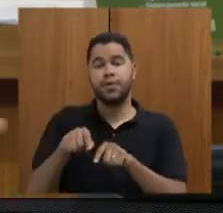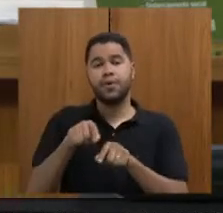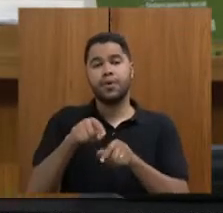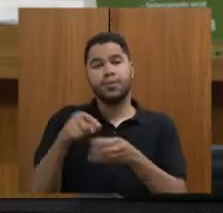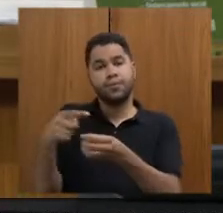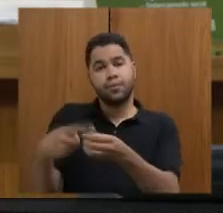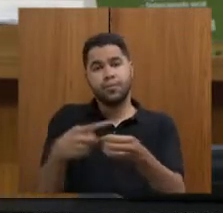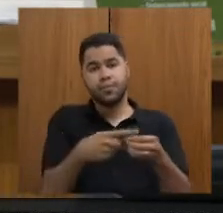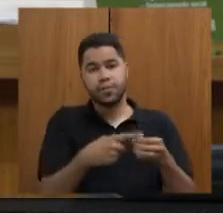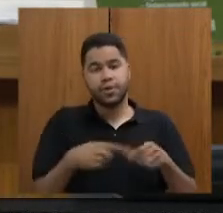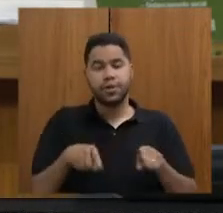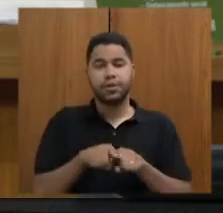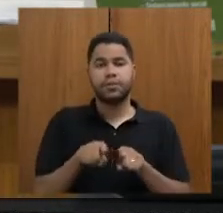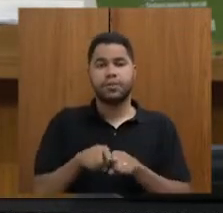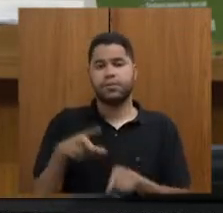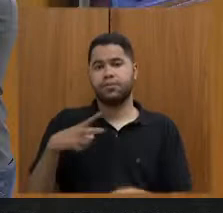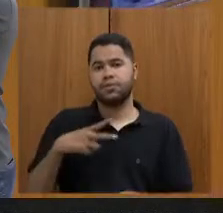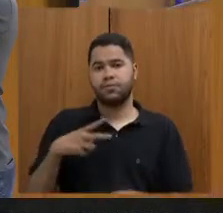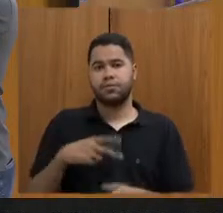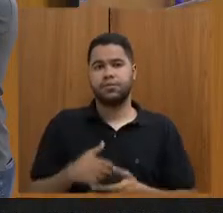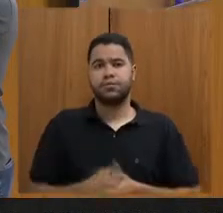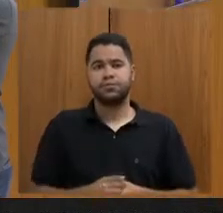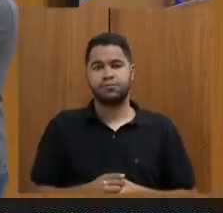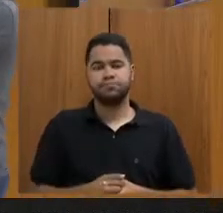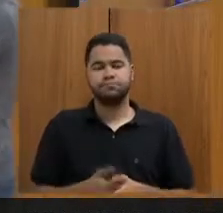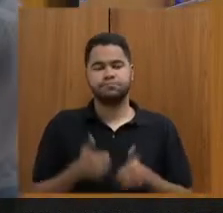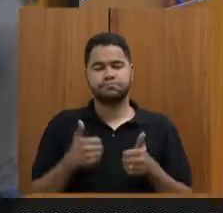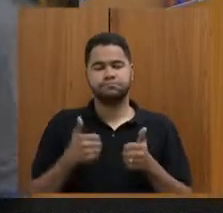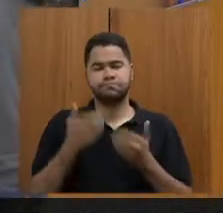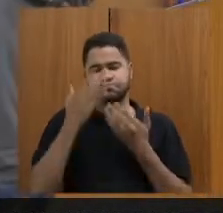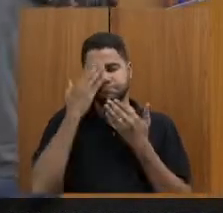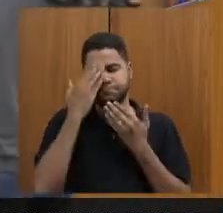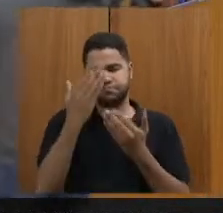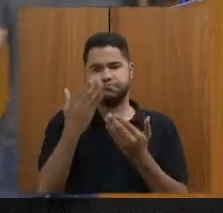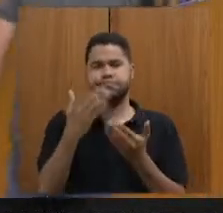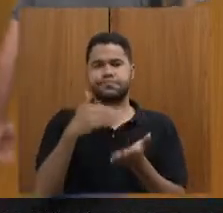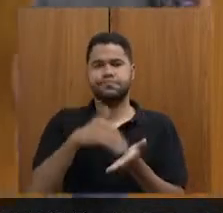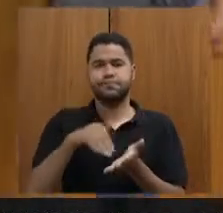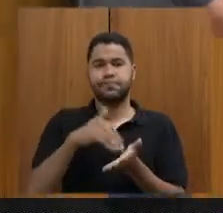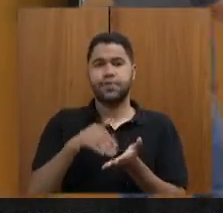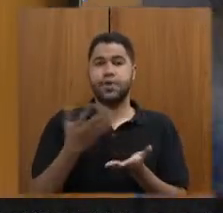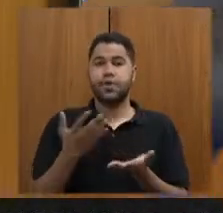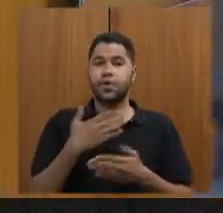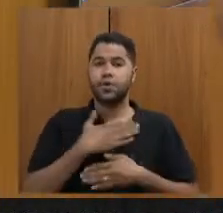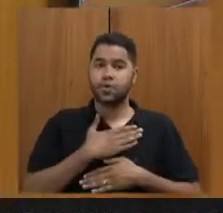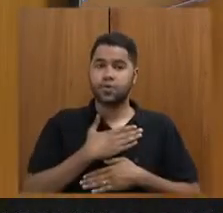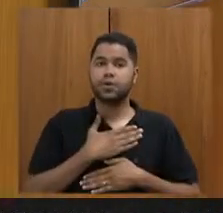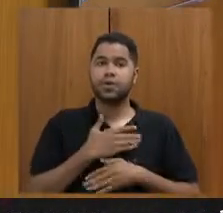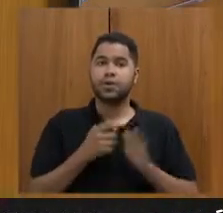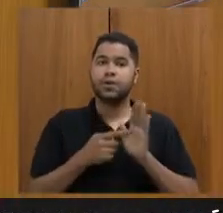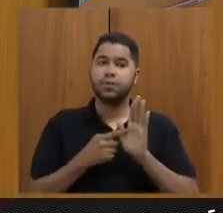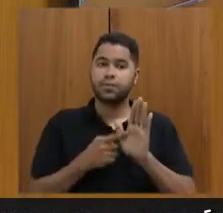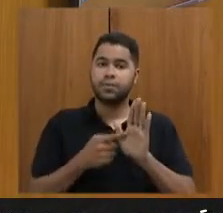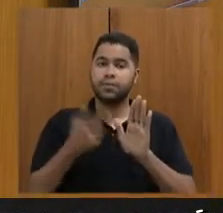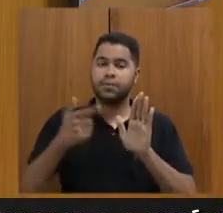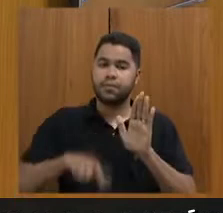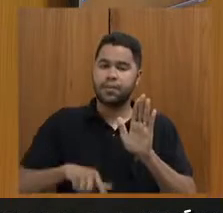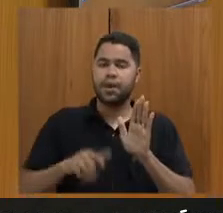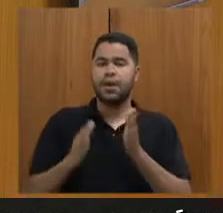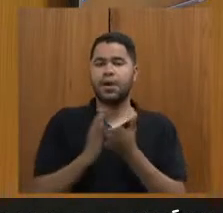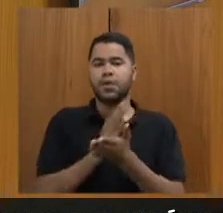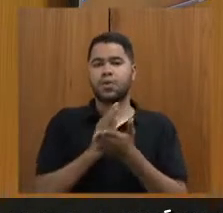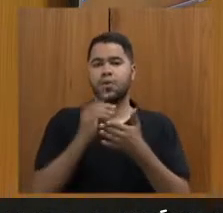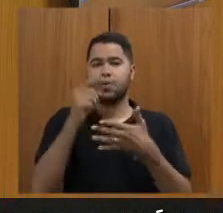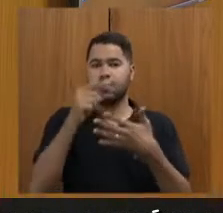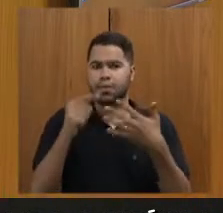também para o setor privado para isso. Perfeitamente. Muito obrigado, secretário. Gostaria aqui de apresentar mais alguns pontos.